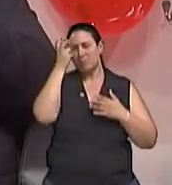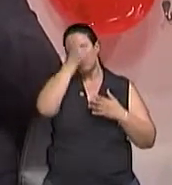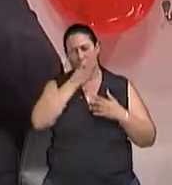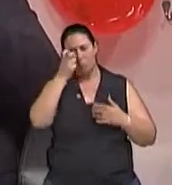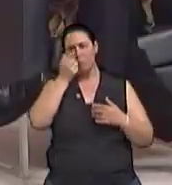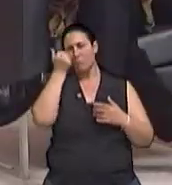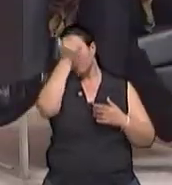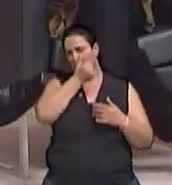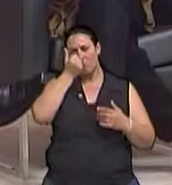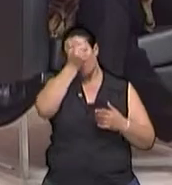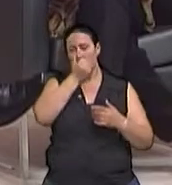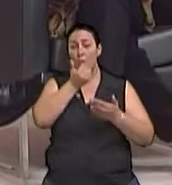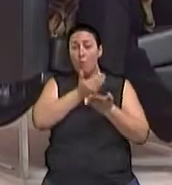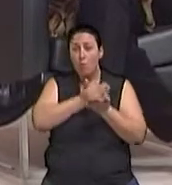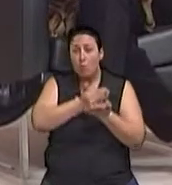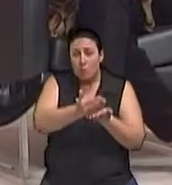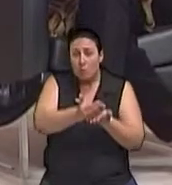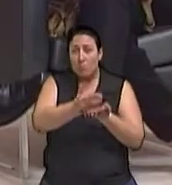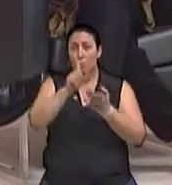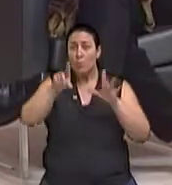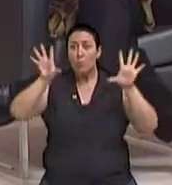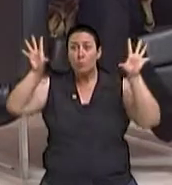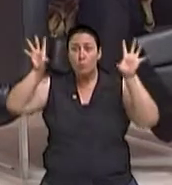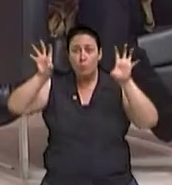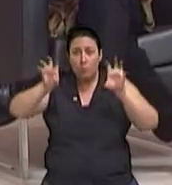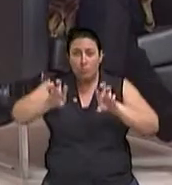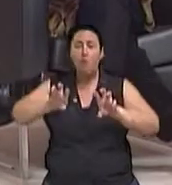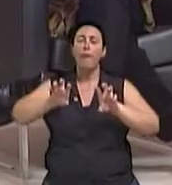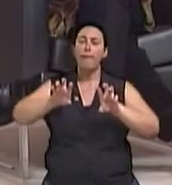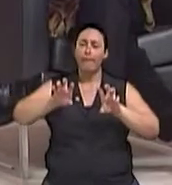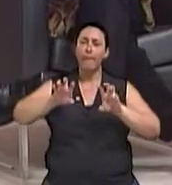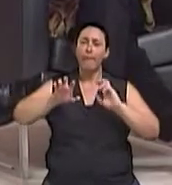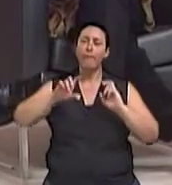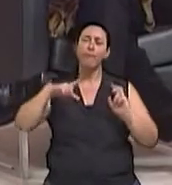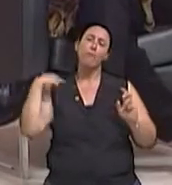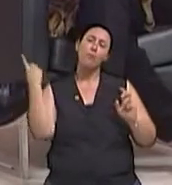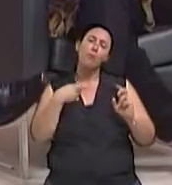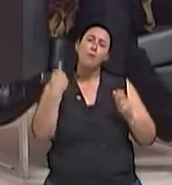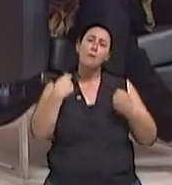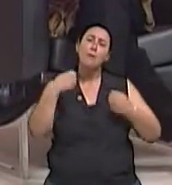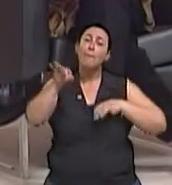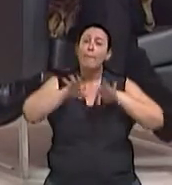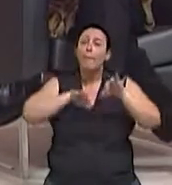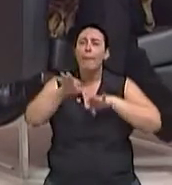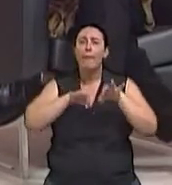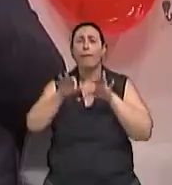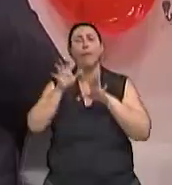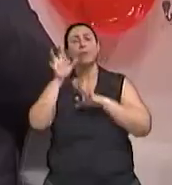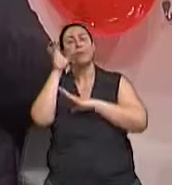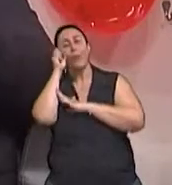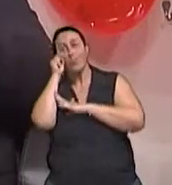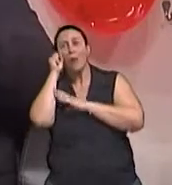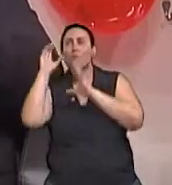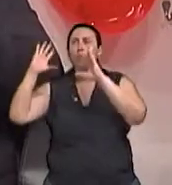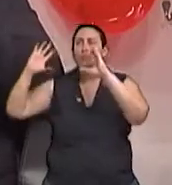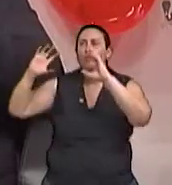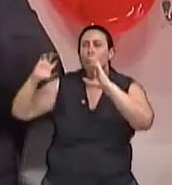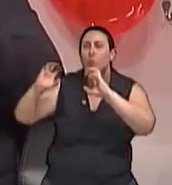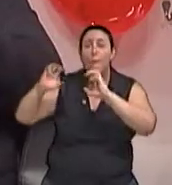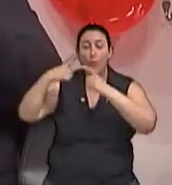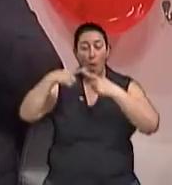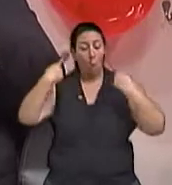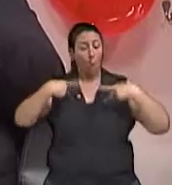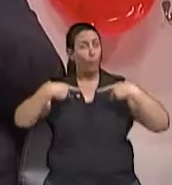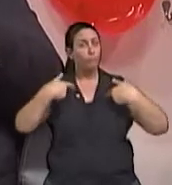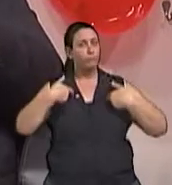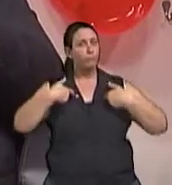do escurecer, da noite, nós vamos nos preparar para dormir. Então, tudo isso é regulado pelo